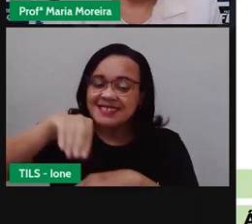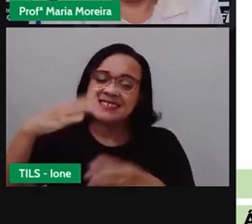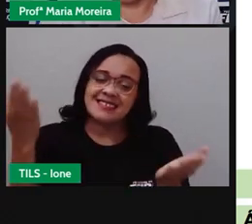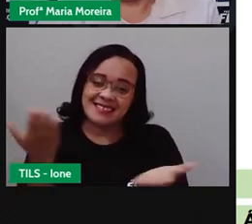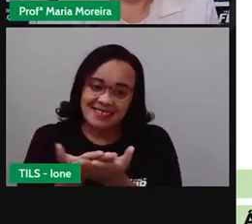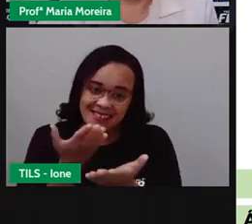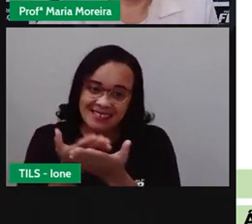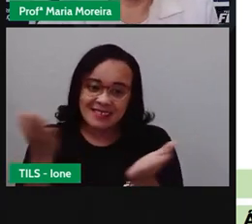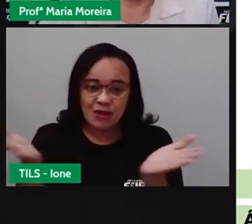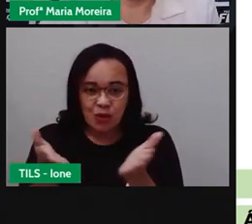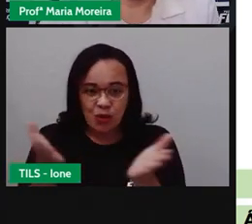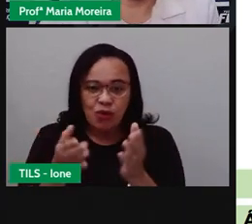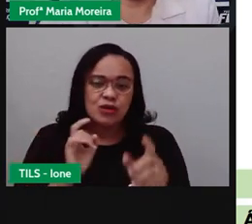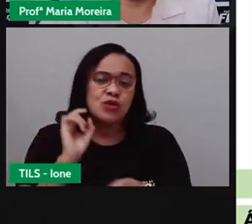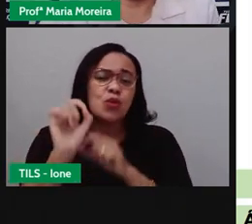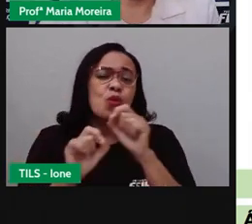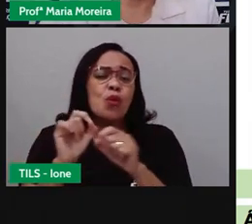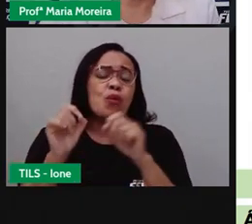será que vamos falar?